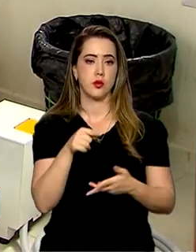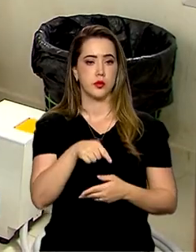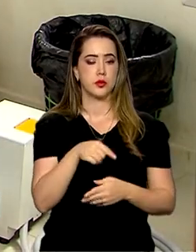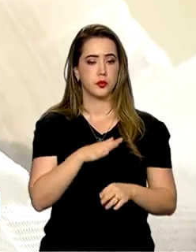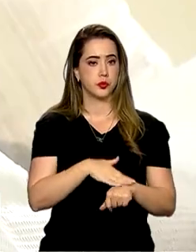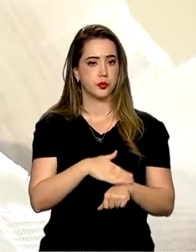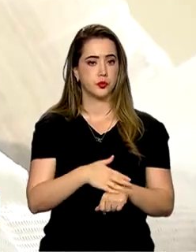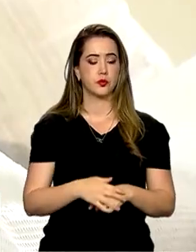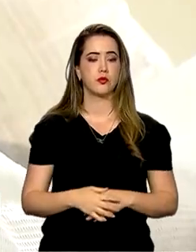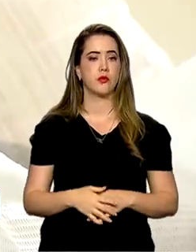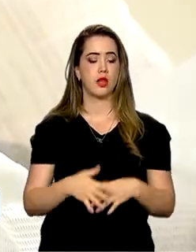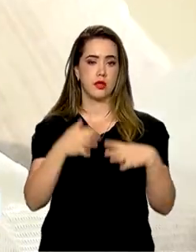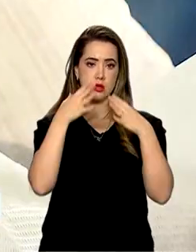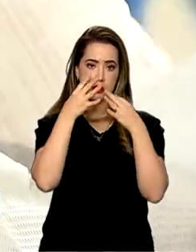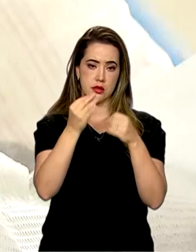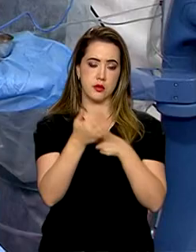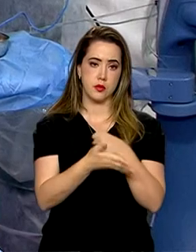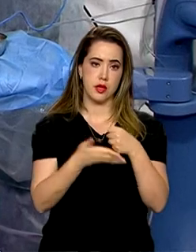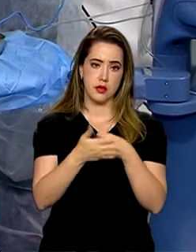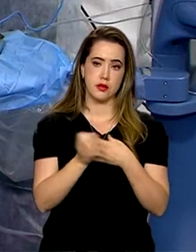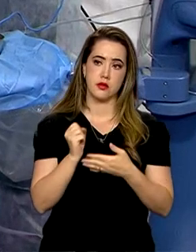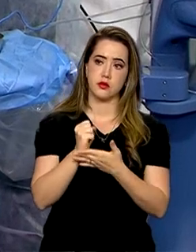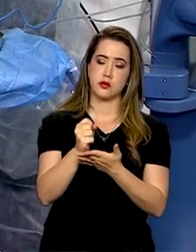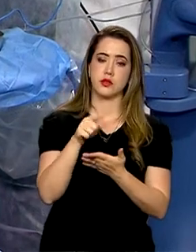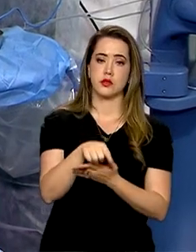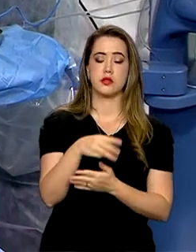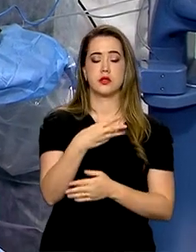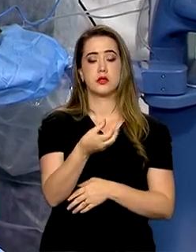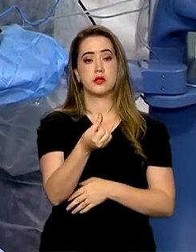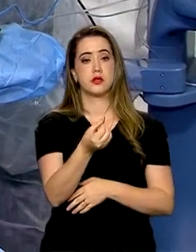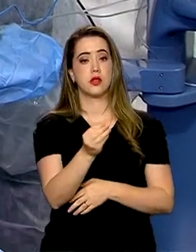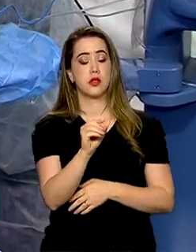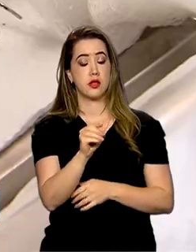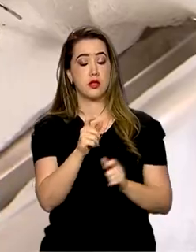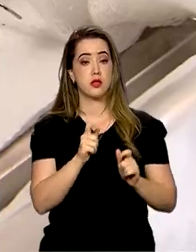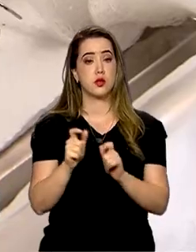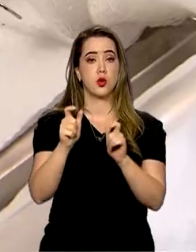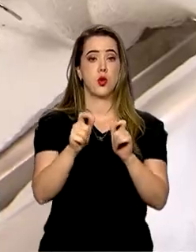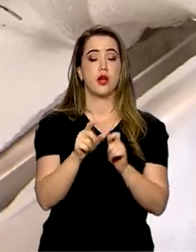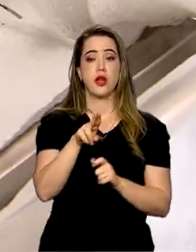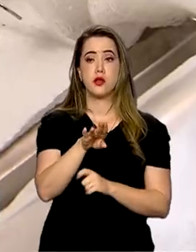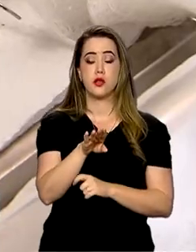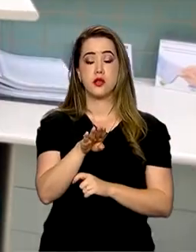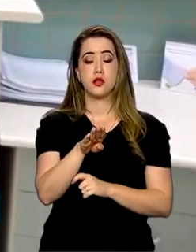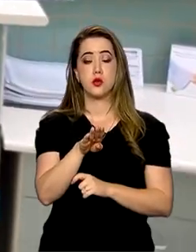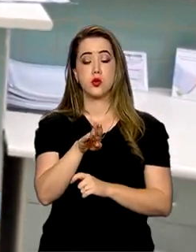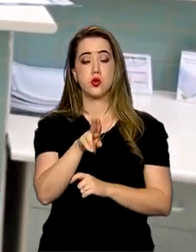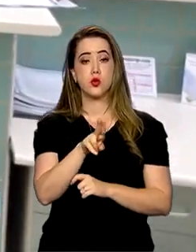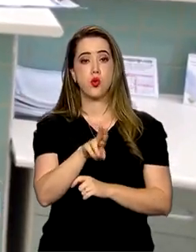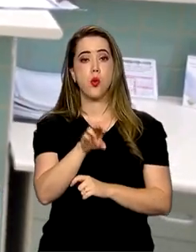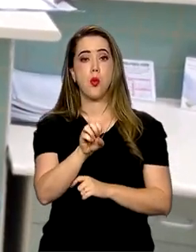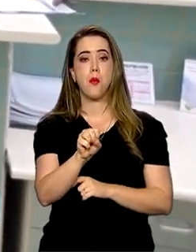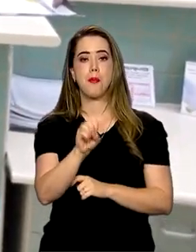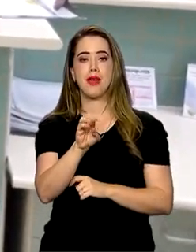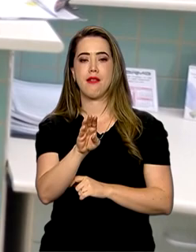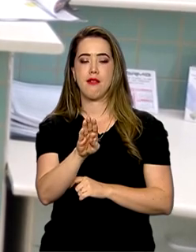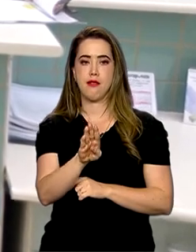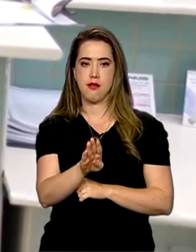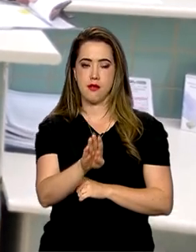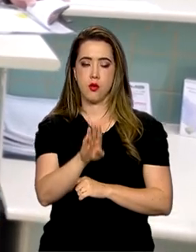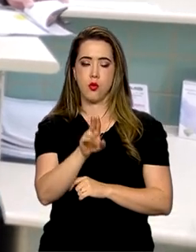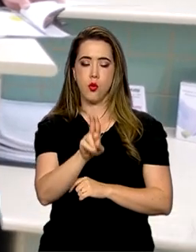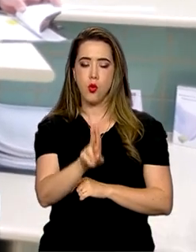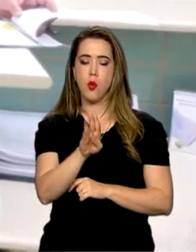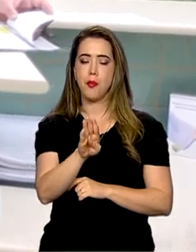atenção primária, está prevista a entrega de 360 unidades móveis de saúde bucal e a construção de